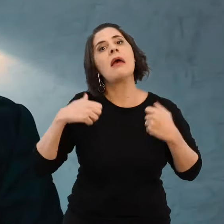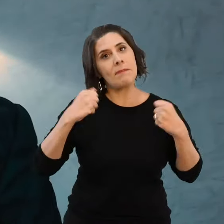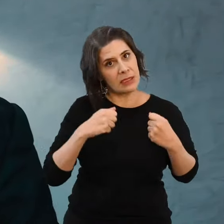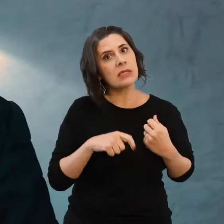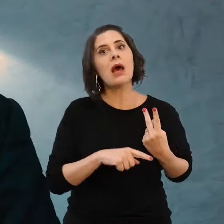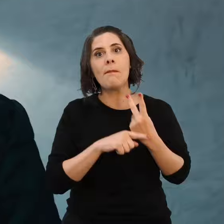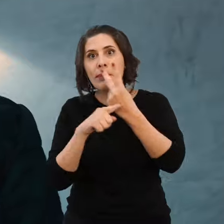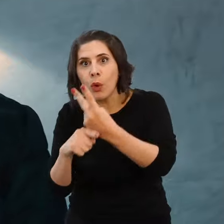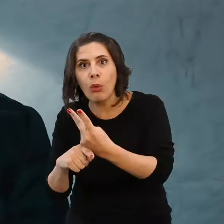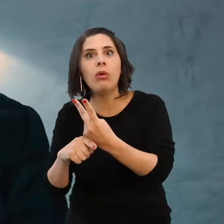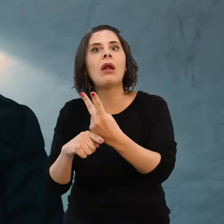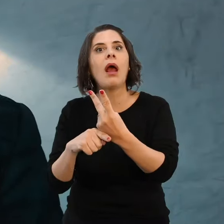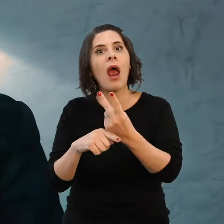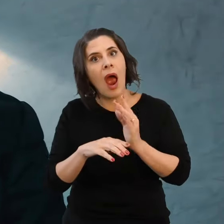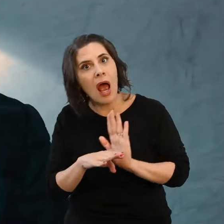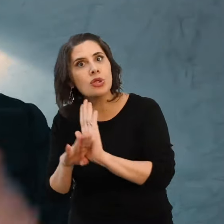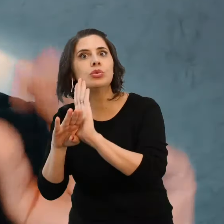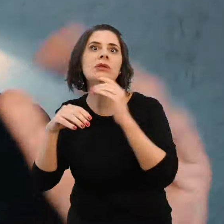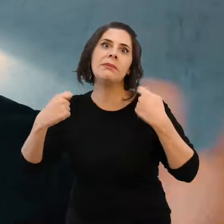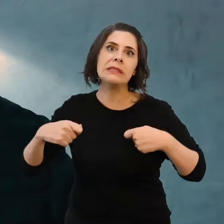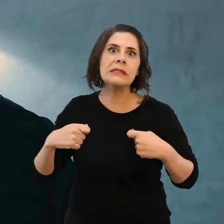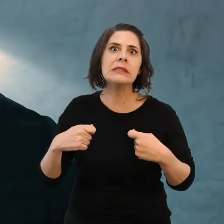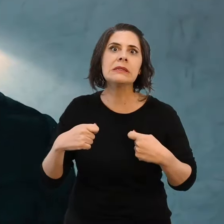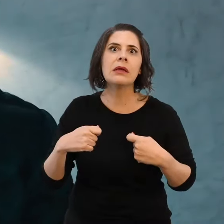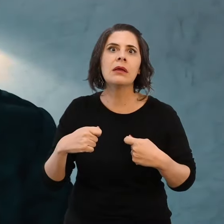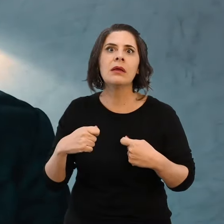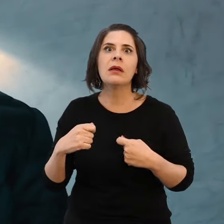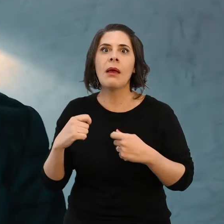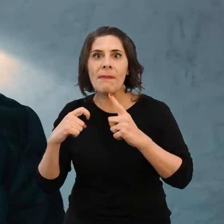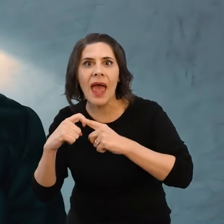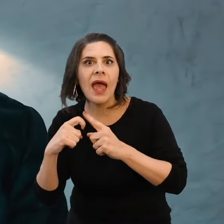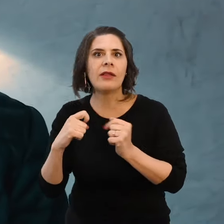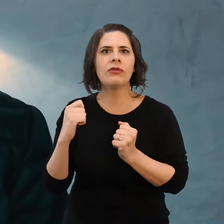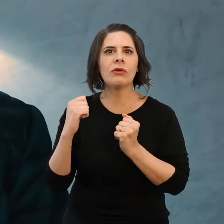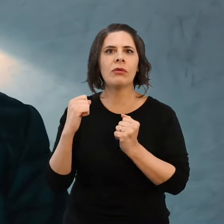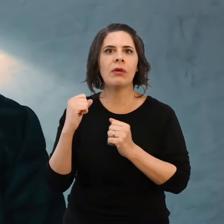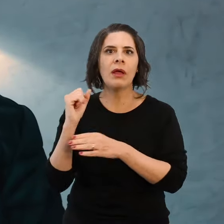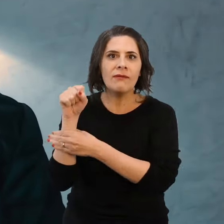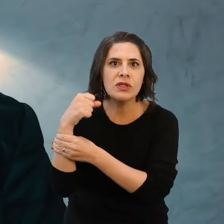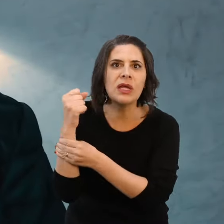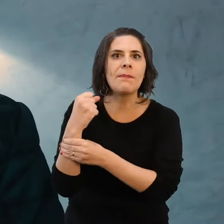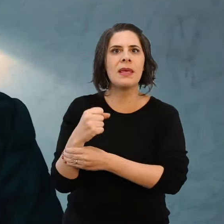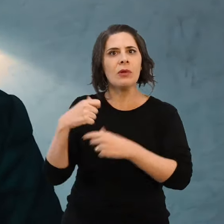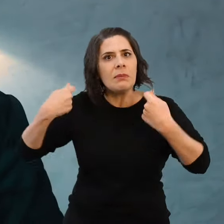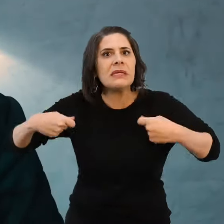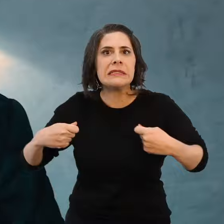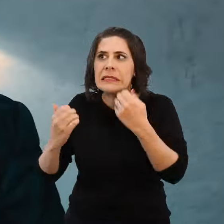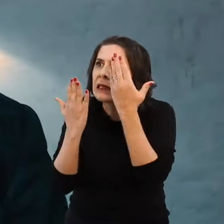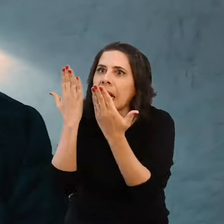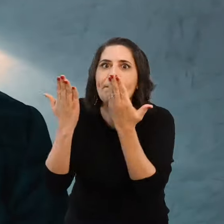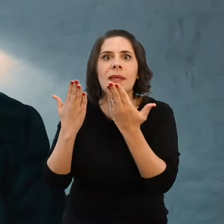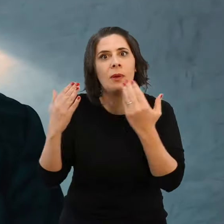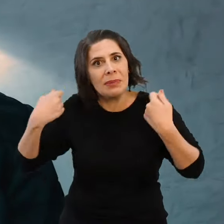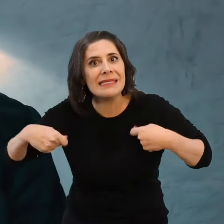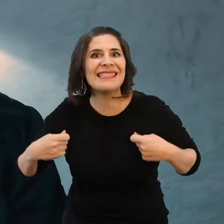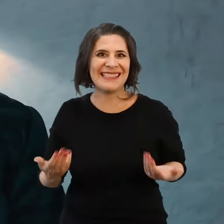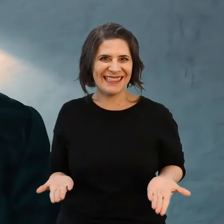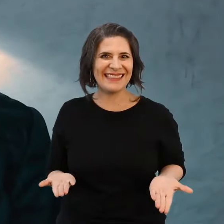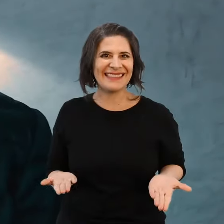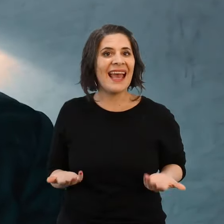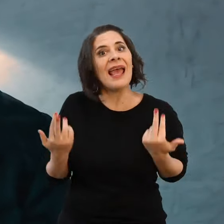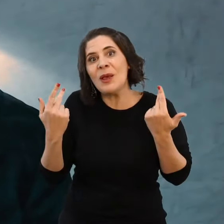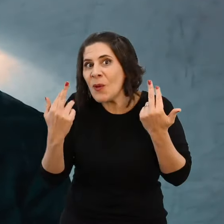terapeutas, cuidar, talvez engessar por um tempo simbolicamente, claro, para quê? Para que você possa